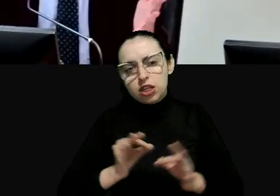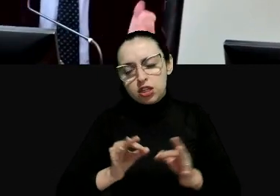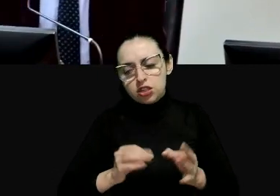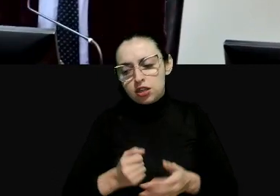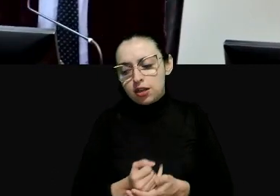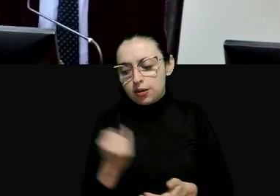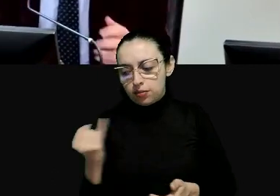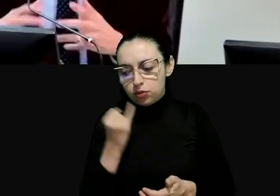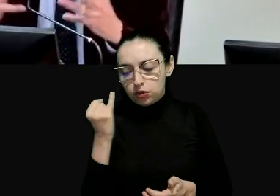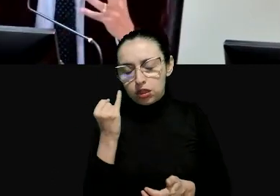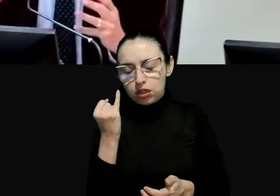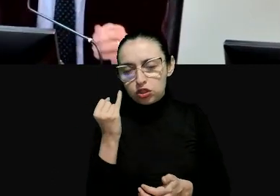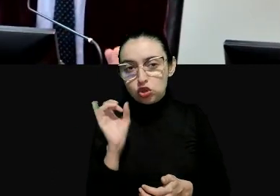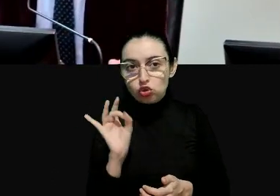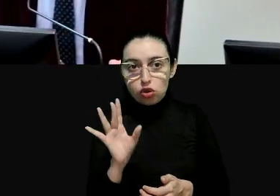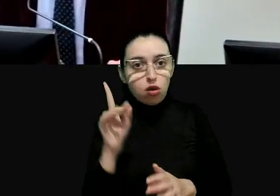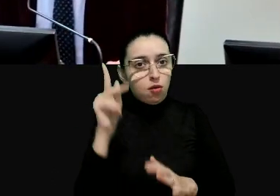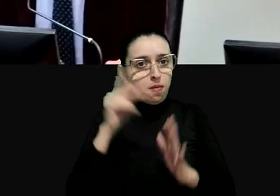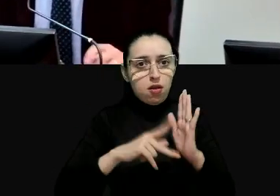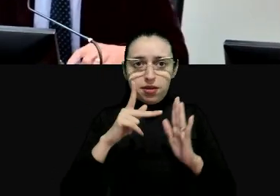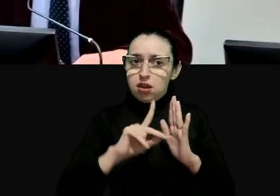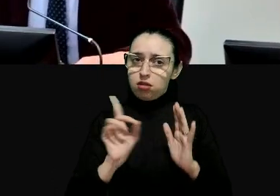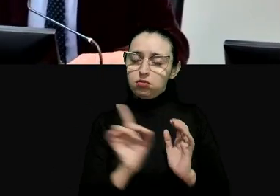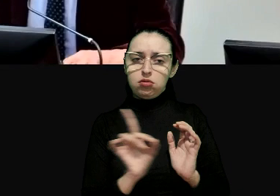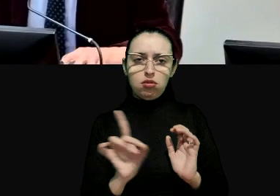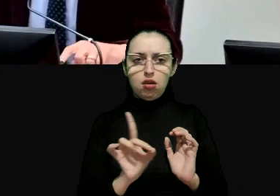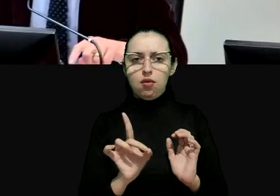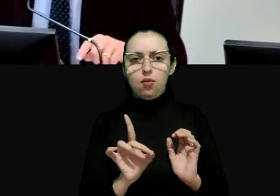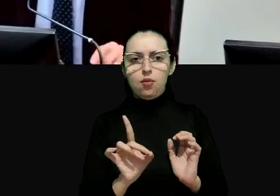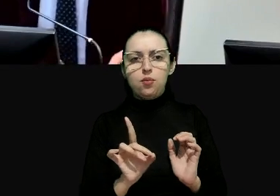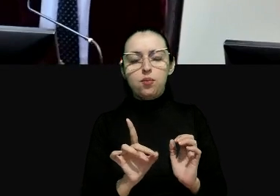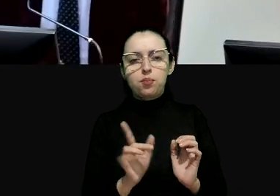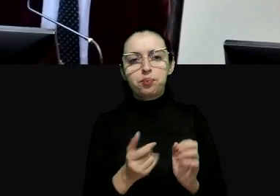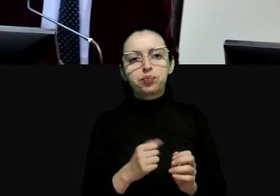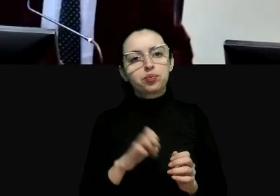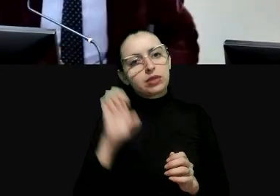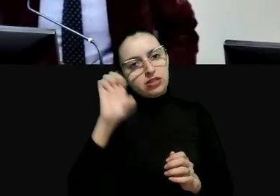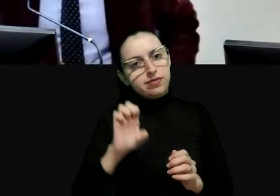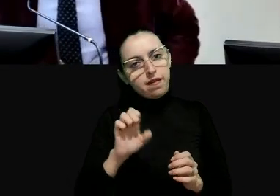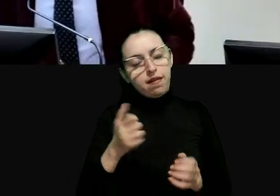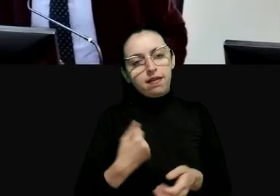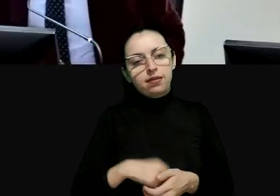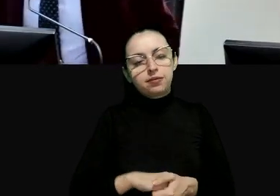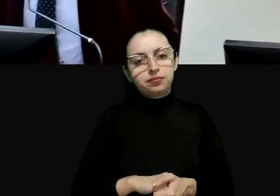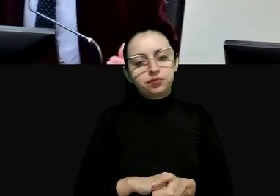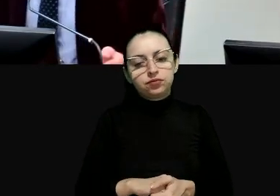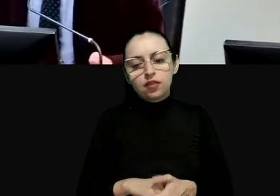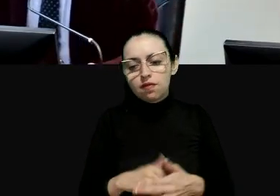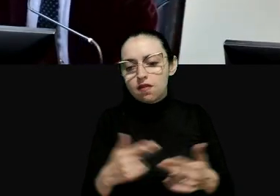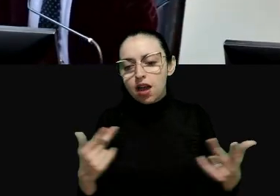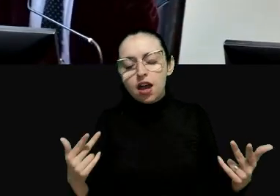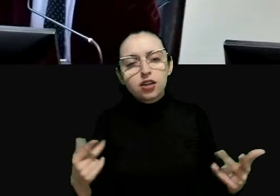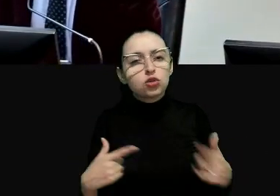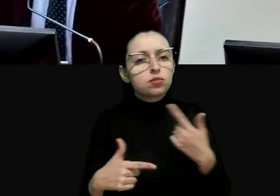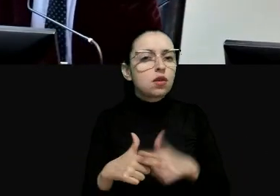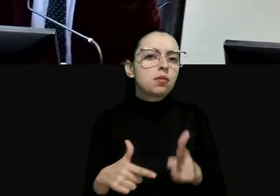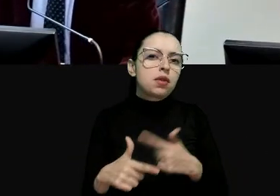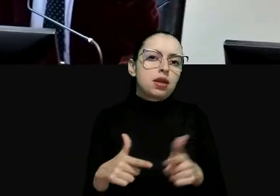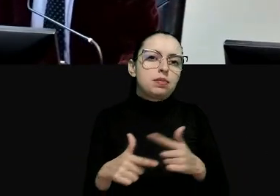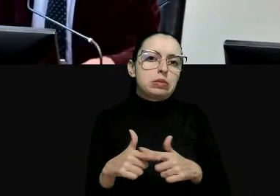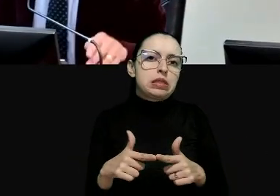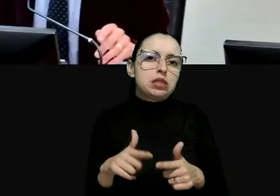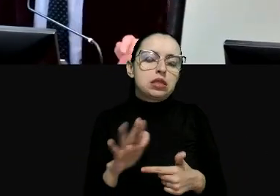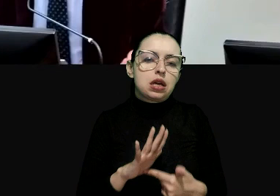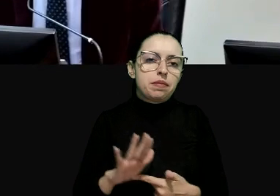eu acho que é importante não é um projeto de esquerda então quais são os problemas